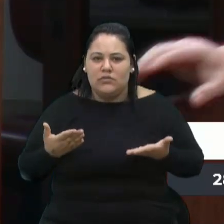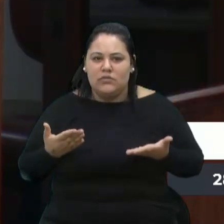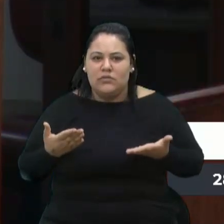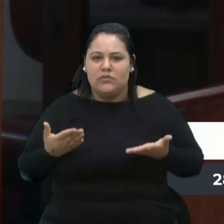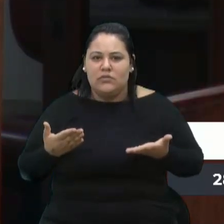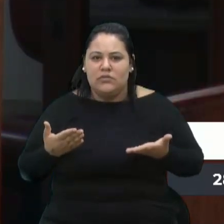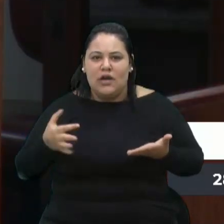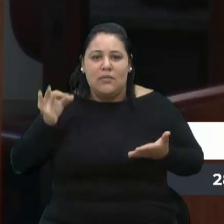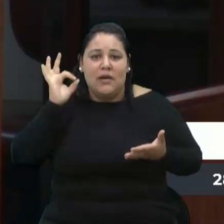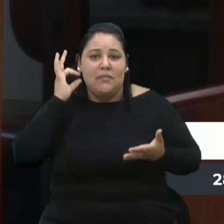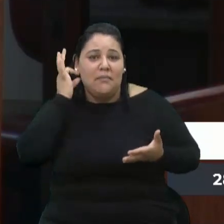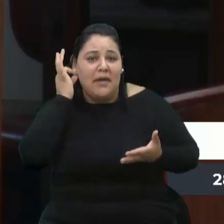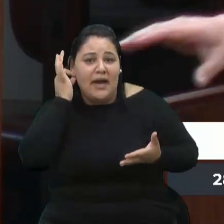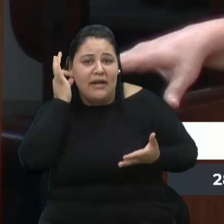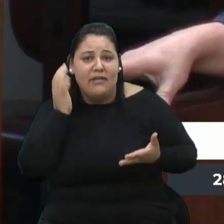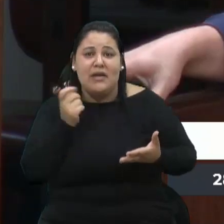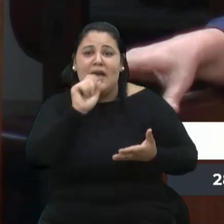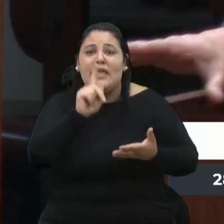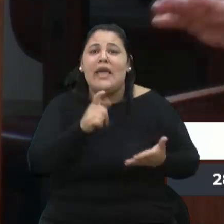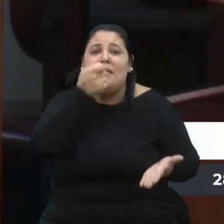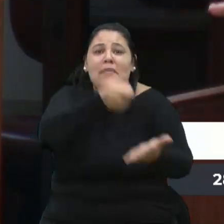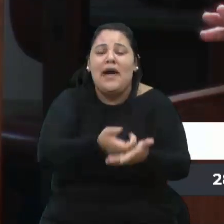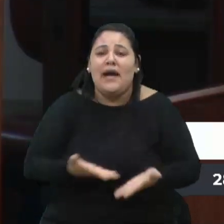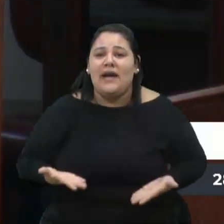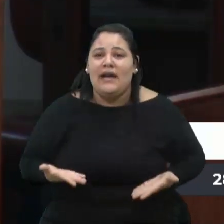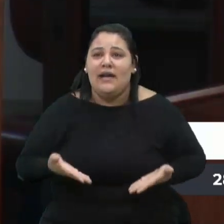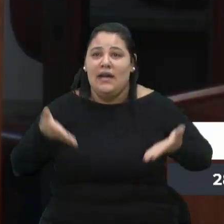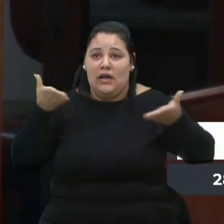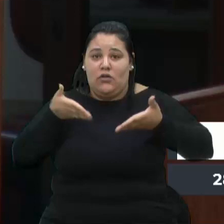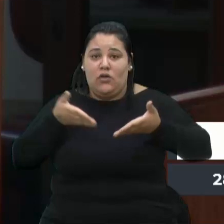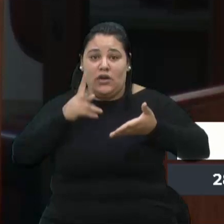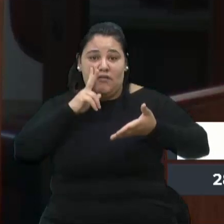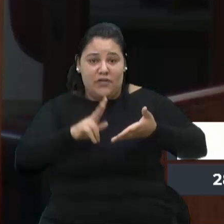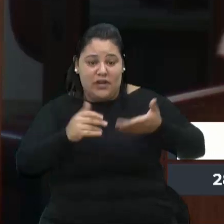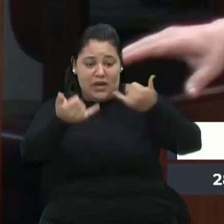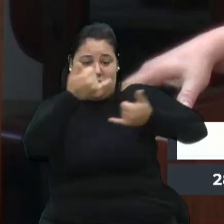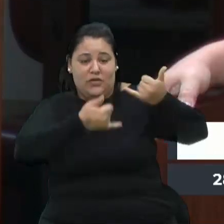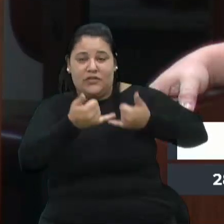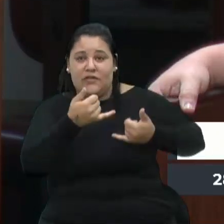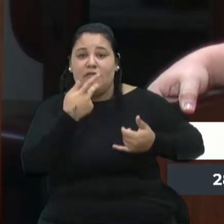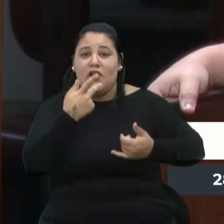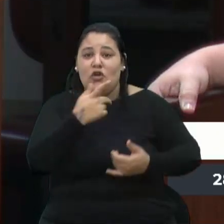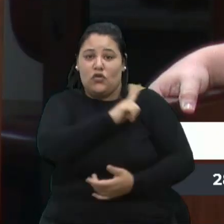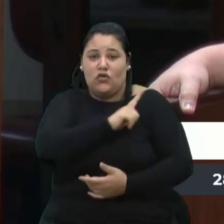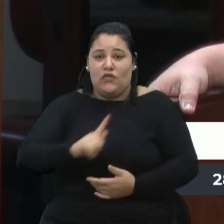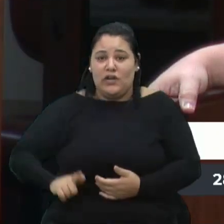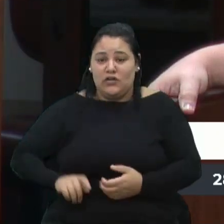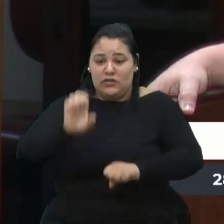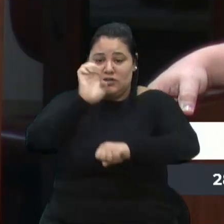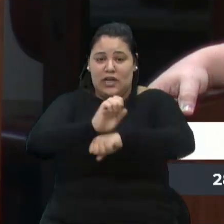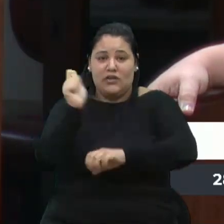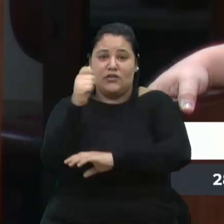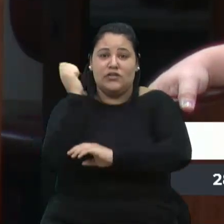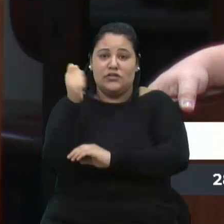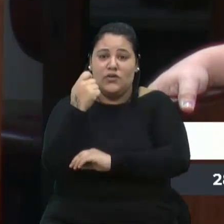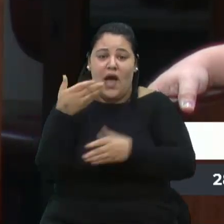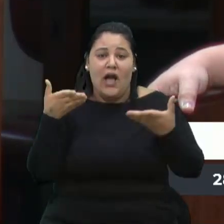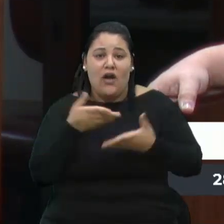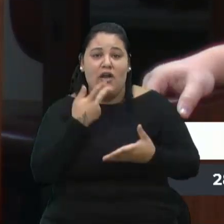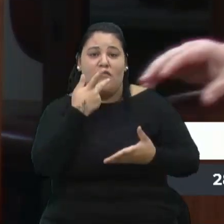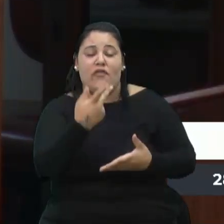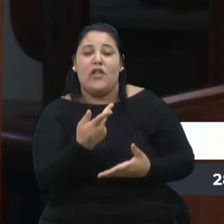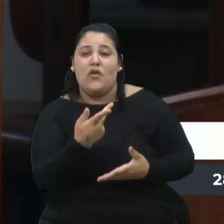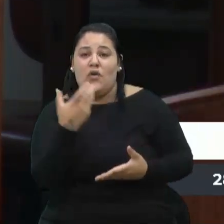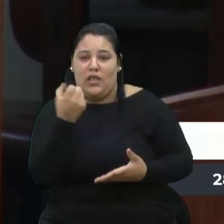Mas quem paga? Agora há pouco vi uma reportagem, essa eu vou trazer. Diz que o governador do estado do Rio Grande do Sul, agora há pouco ele disse